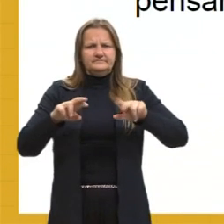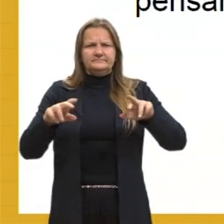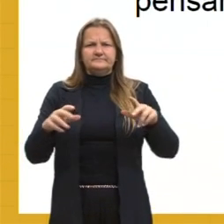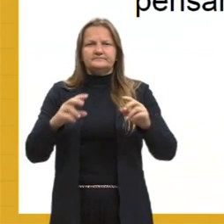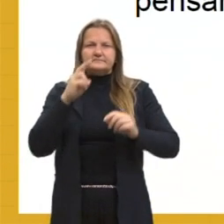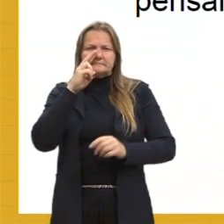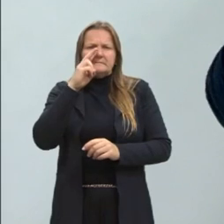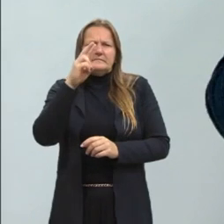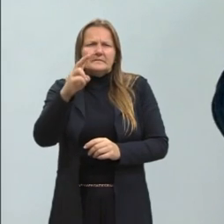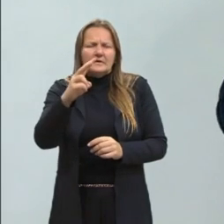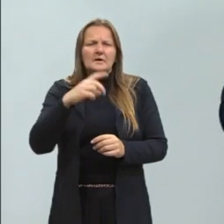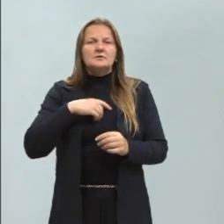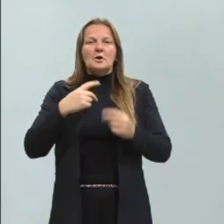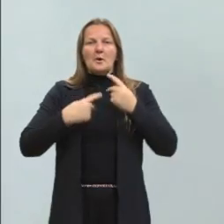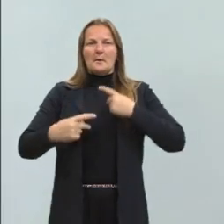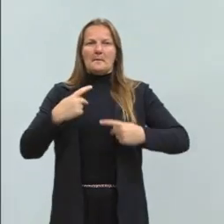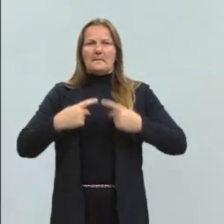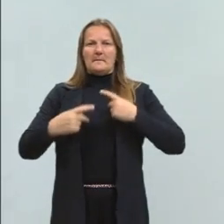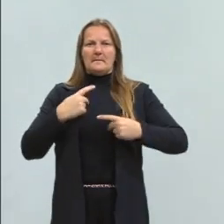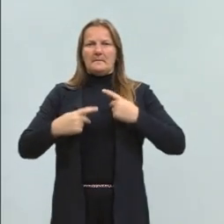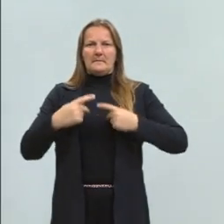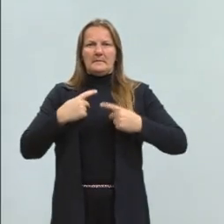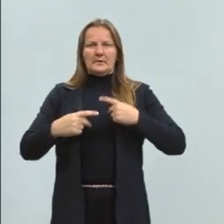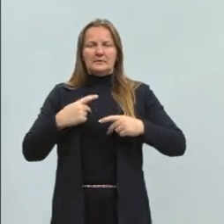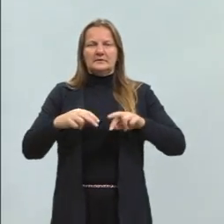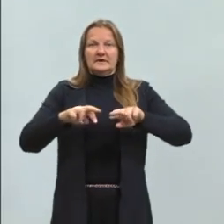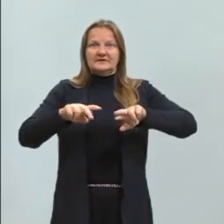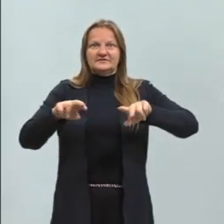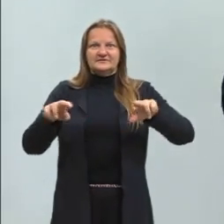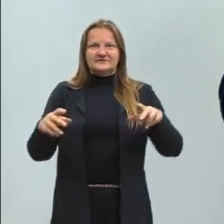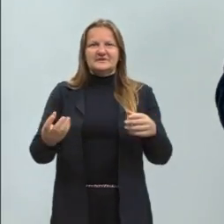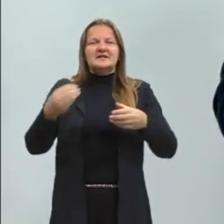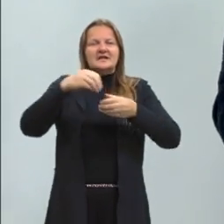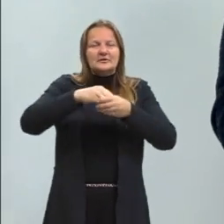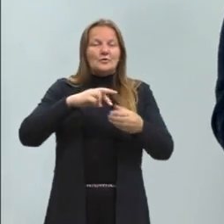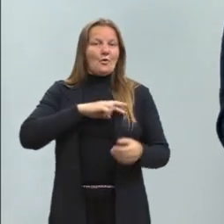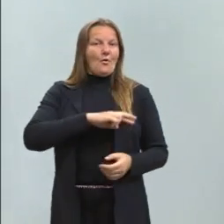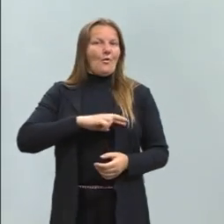dentro das personagens, né? Que a gente tem dentro dos romances.